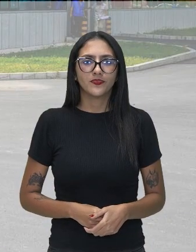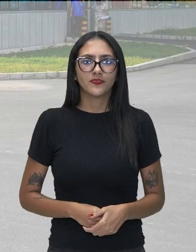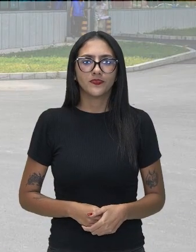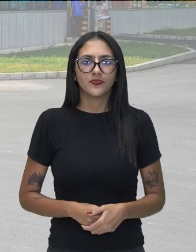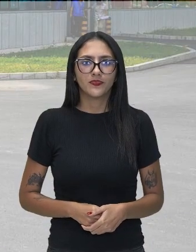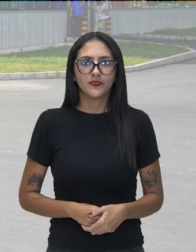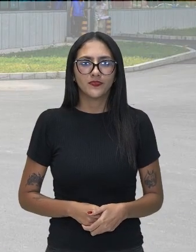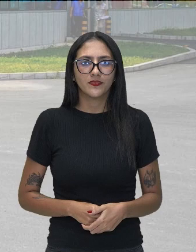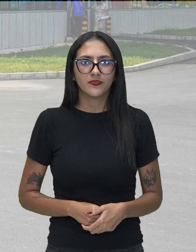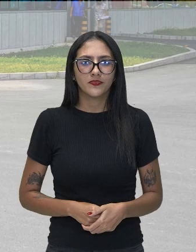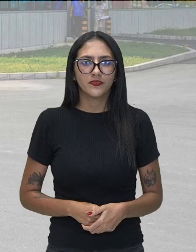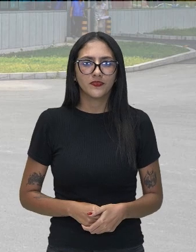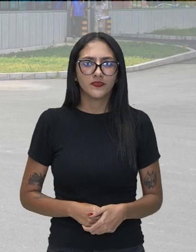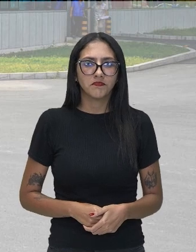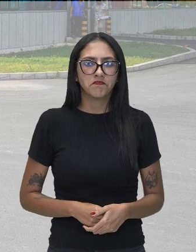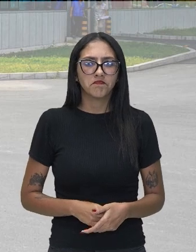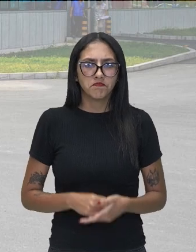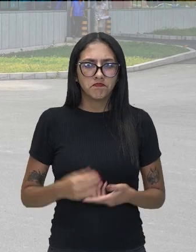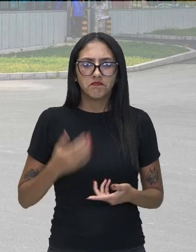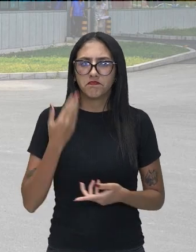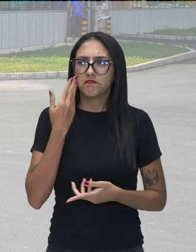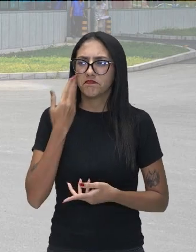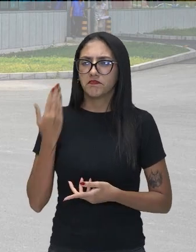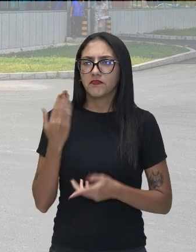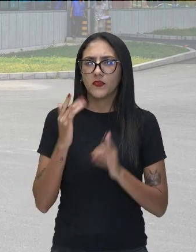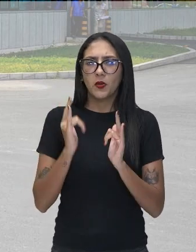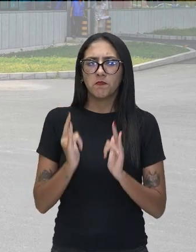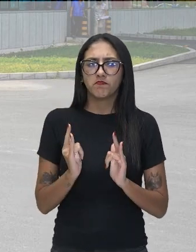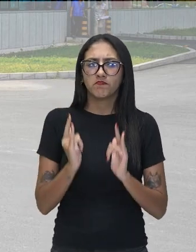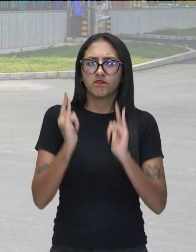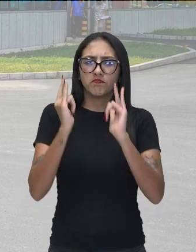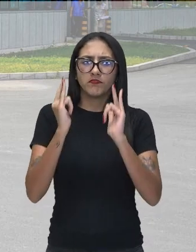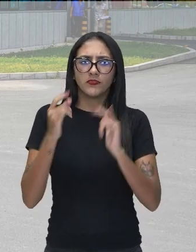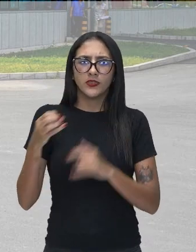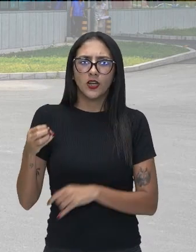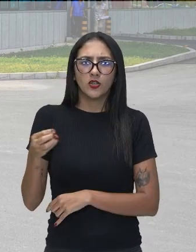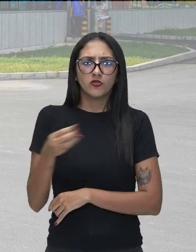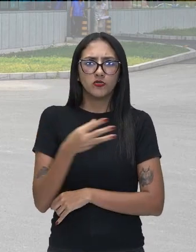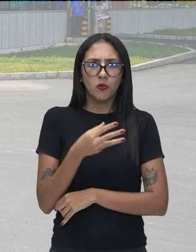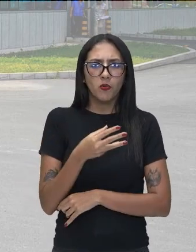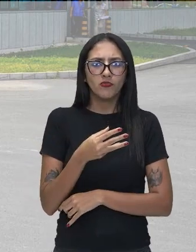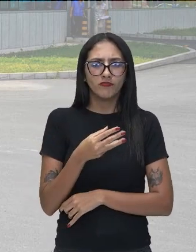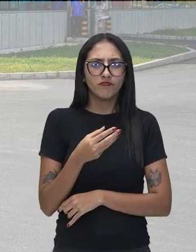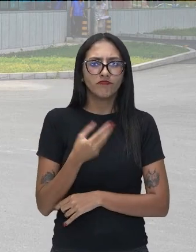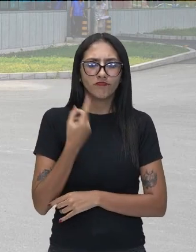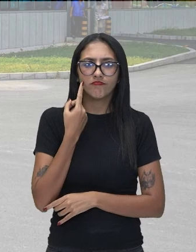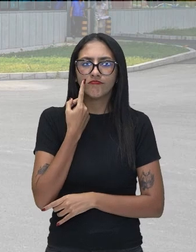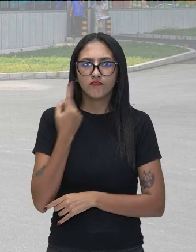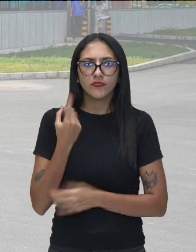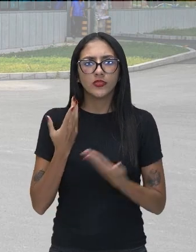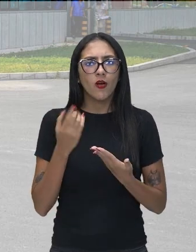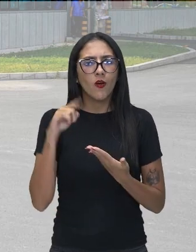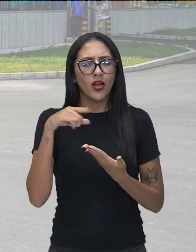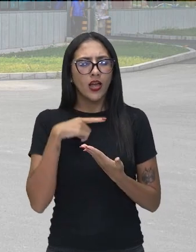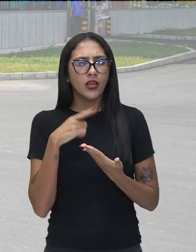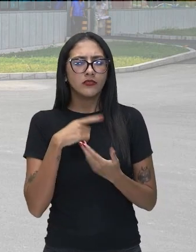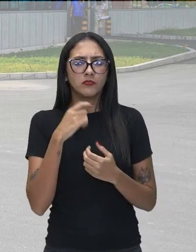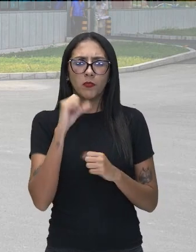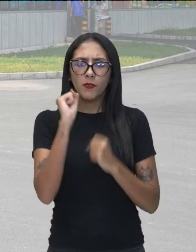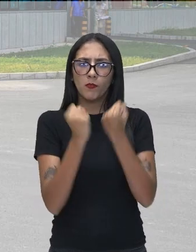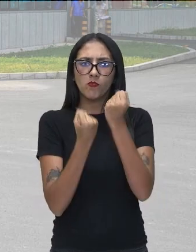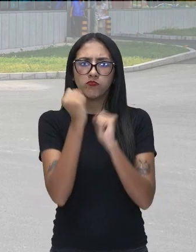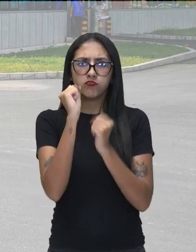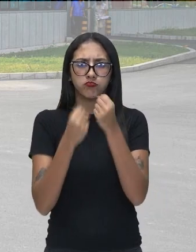Nossa, prédio bonito, hein? Indústria nova na área. Vejam só, uma indústria desse tamanho, muito